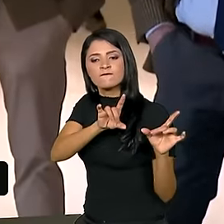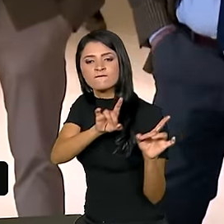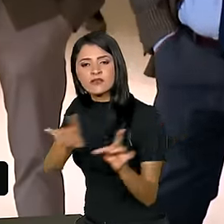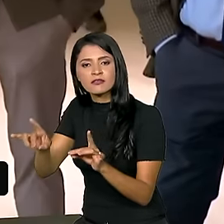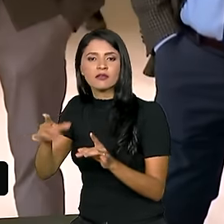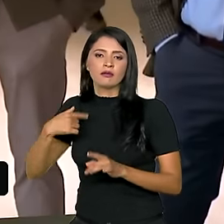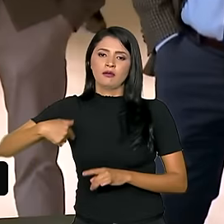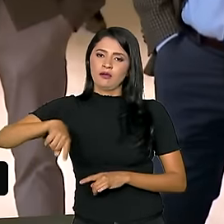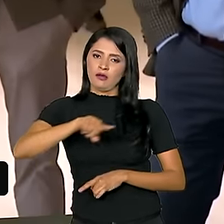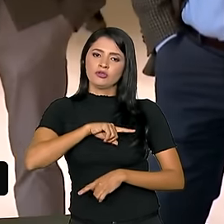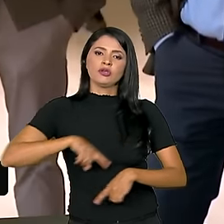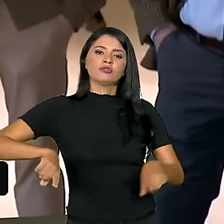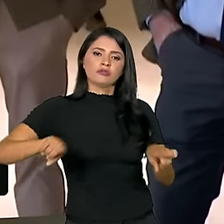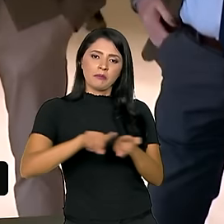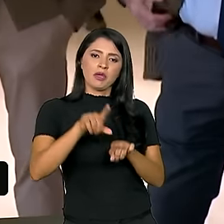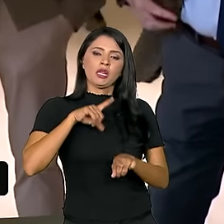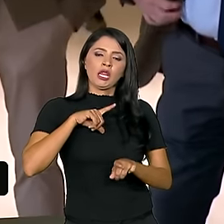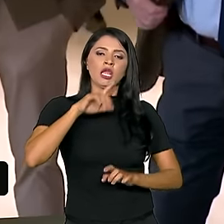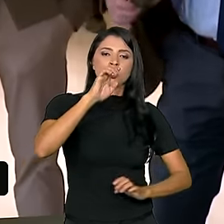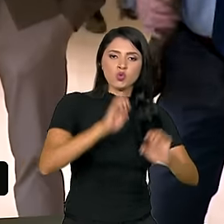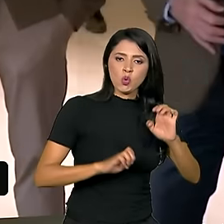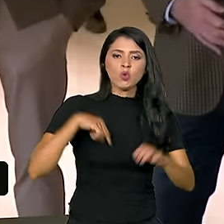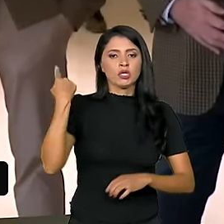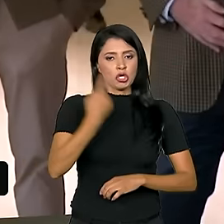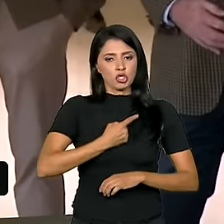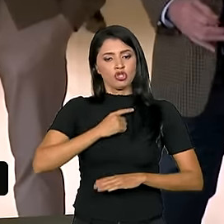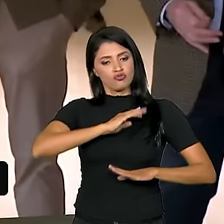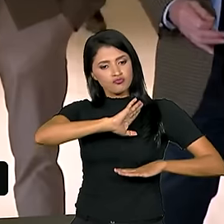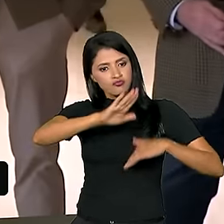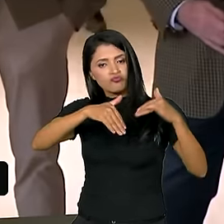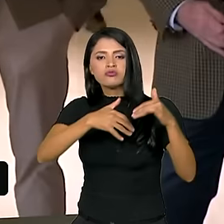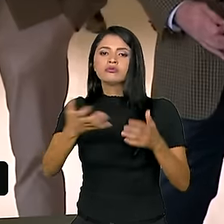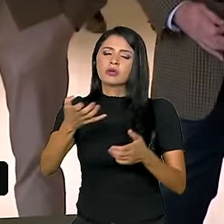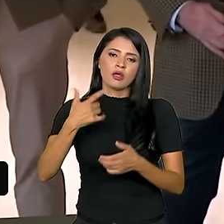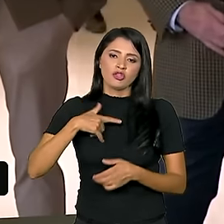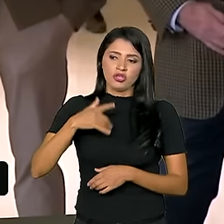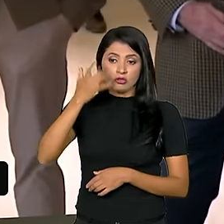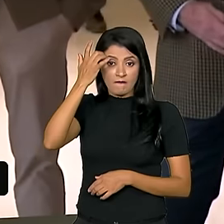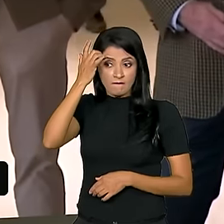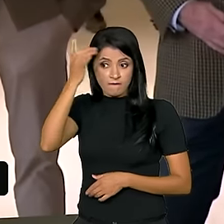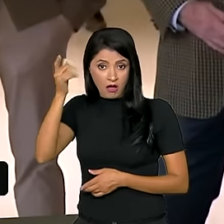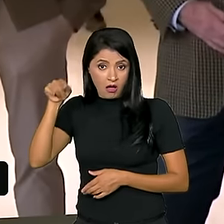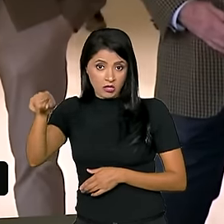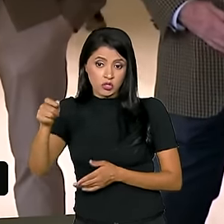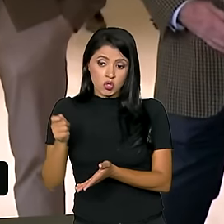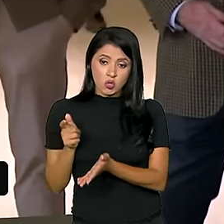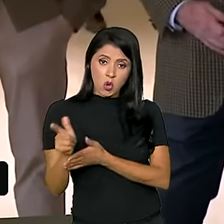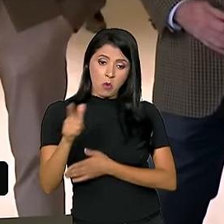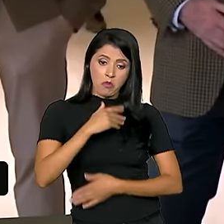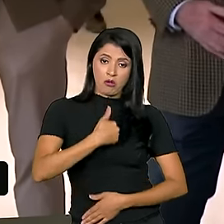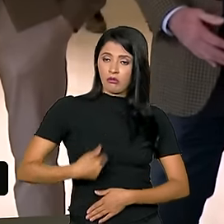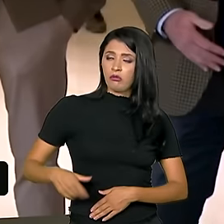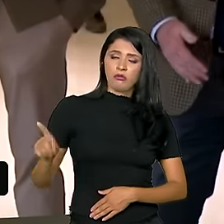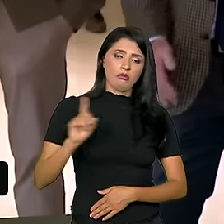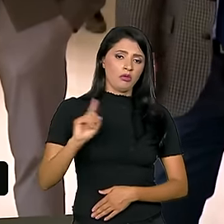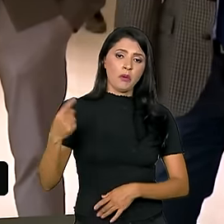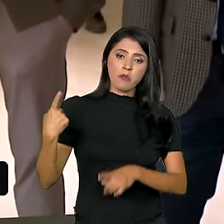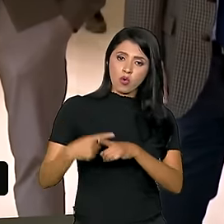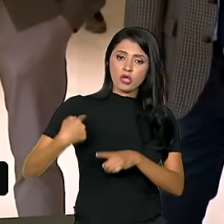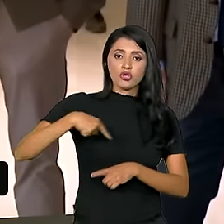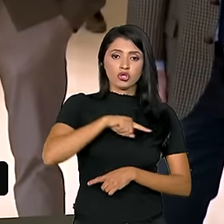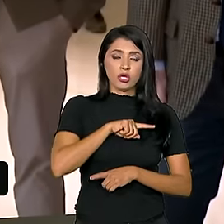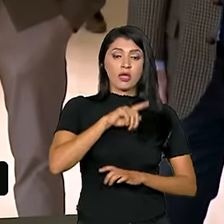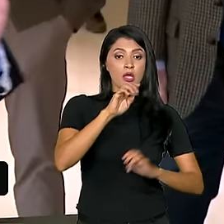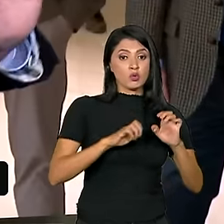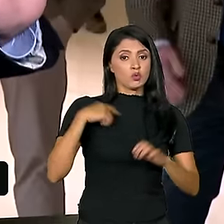saber que nós também temos indústria, que nós queremos crescer e que nós não vamos facilitar a compra governamentais, porque nós queremos que a nossa indústria cresça.